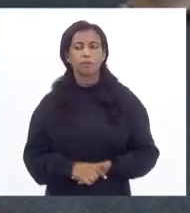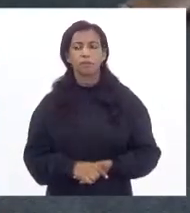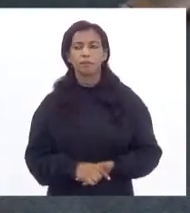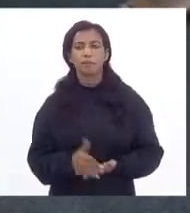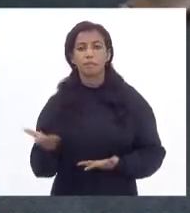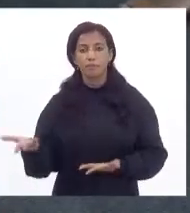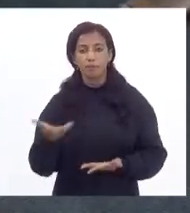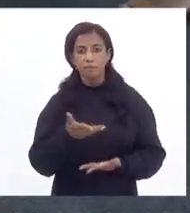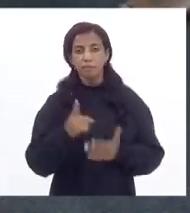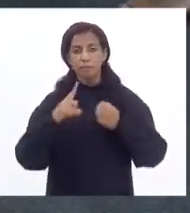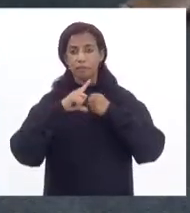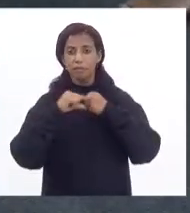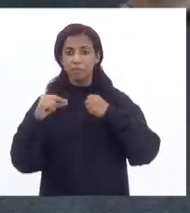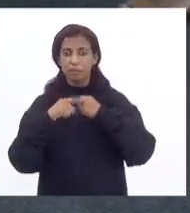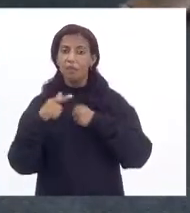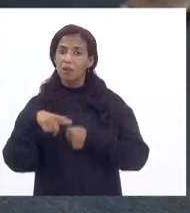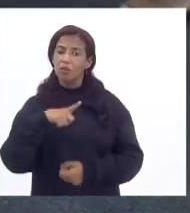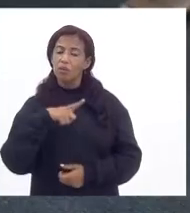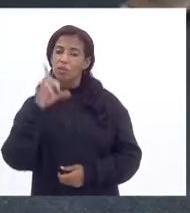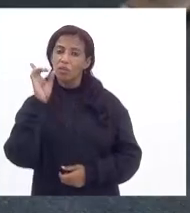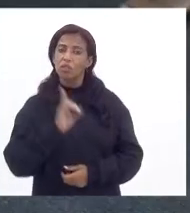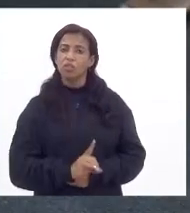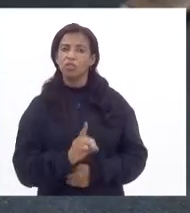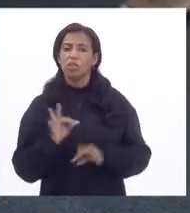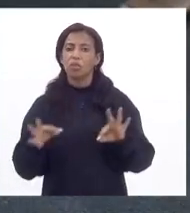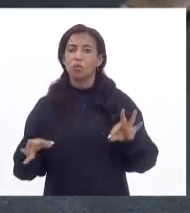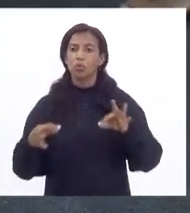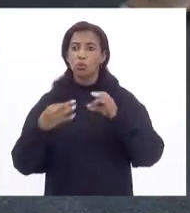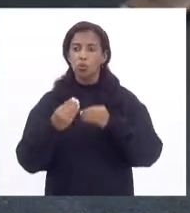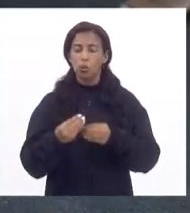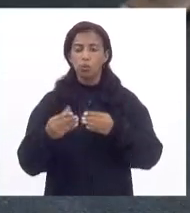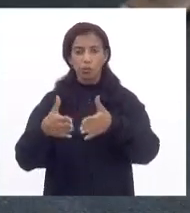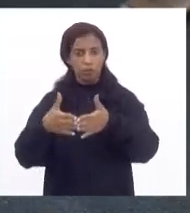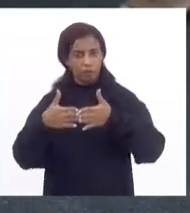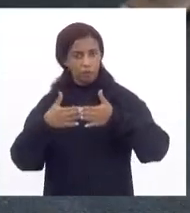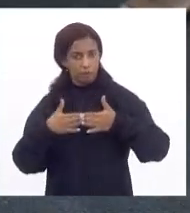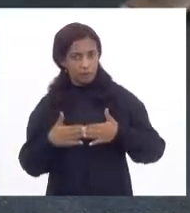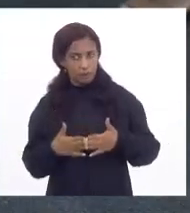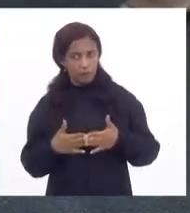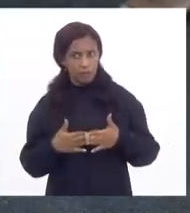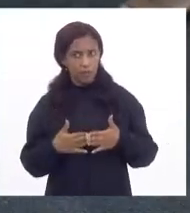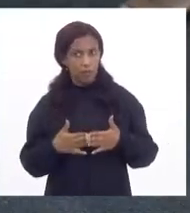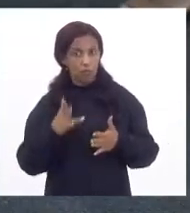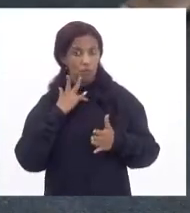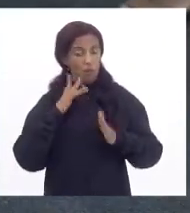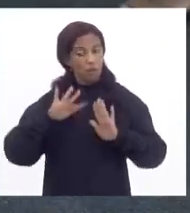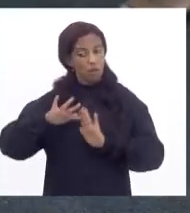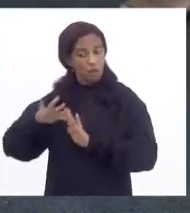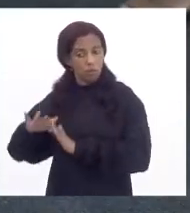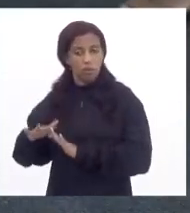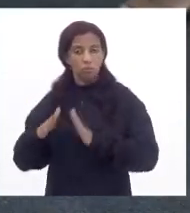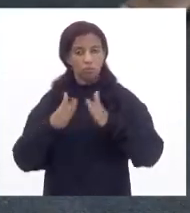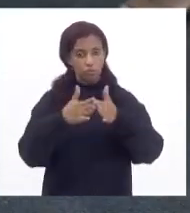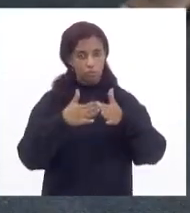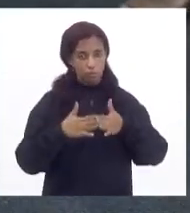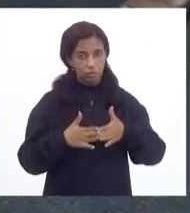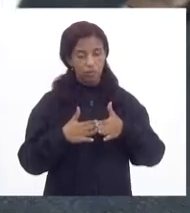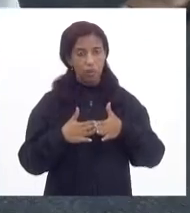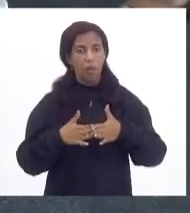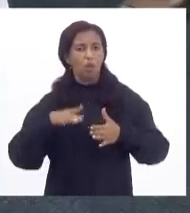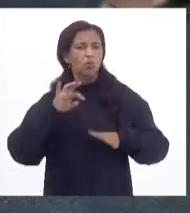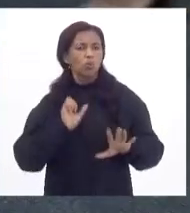E, através desse artigo, eles terão esse direito. Porque todos que são licenciados, não digo aqueles que não são, mas que são licenciados pelo